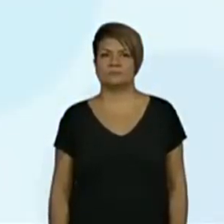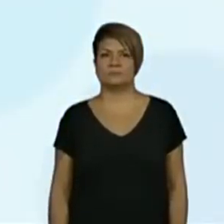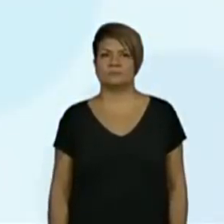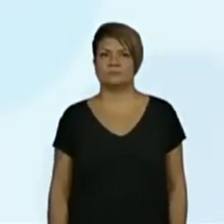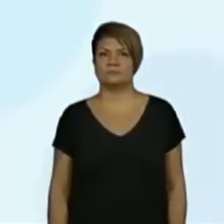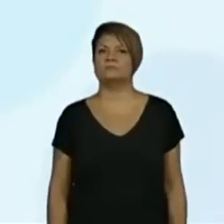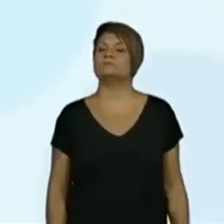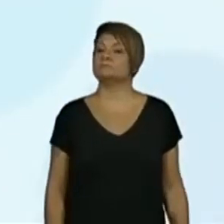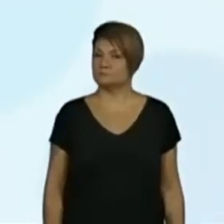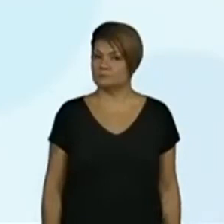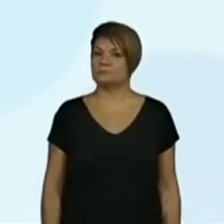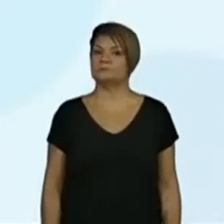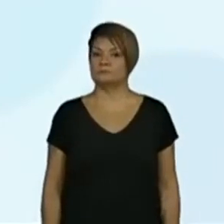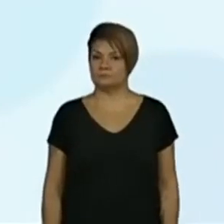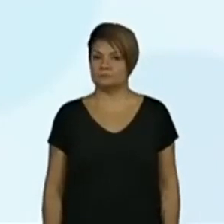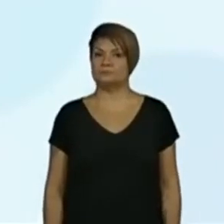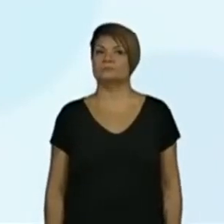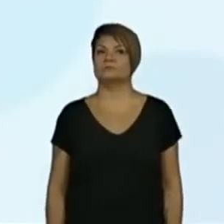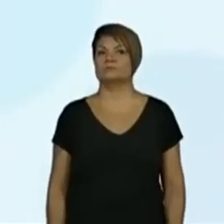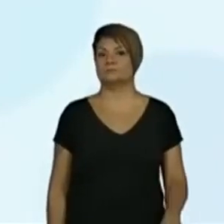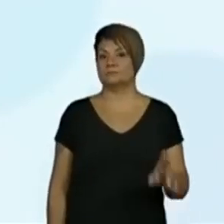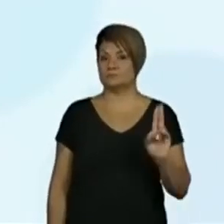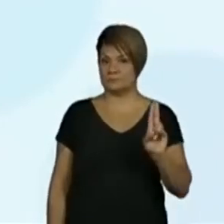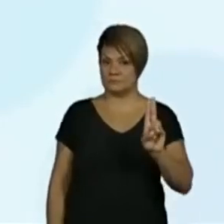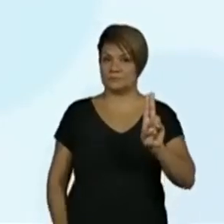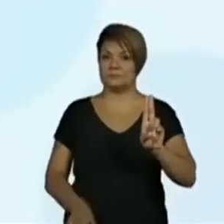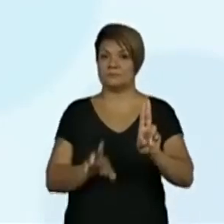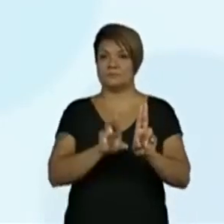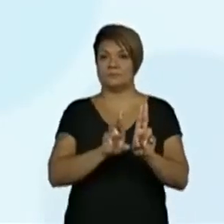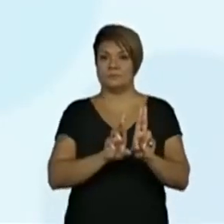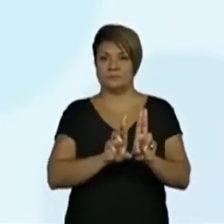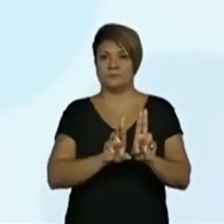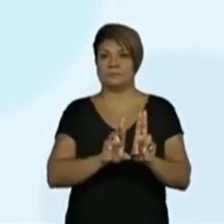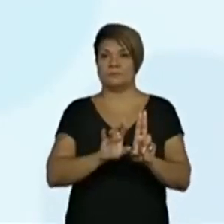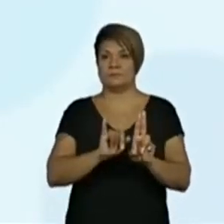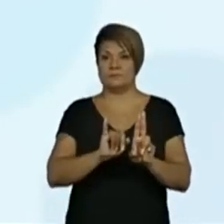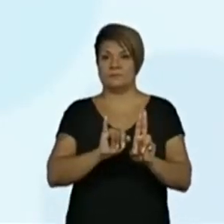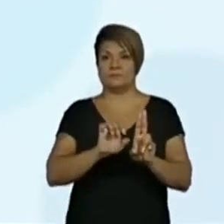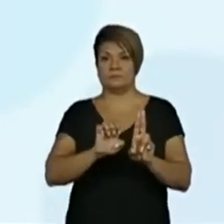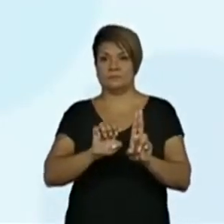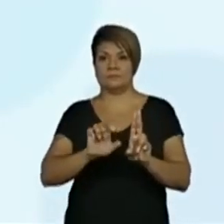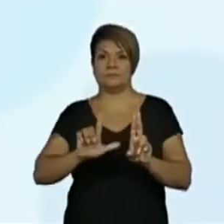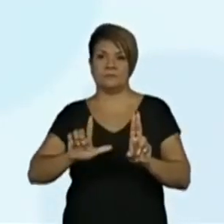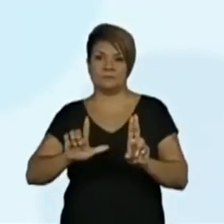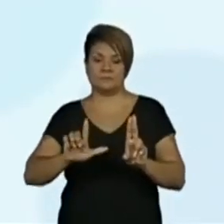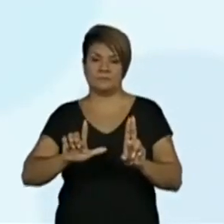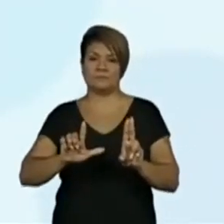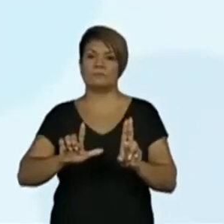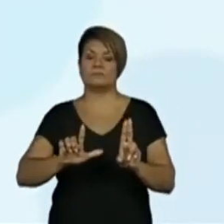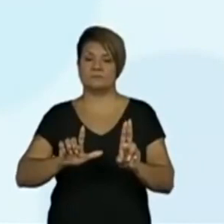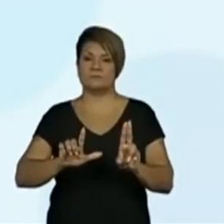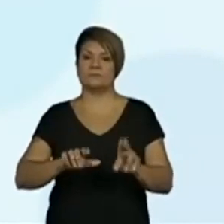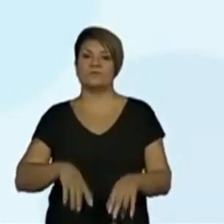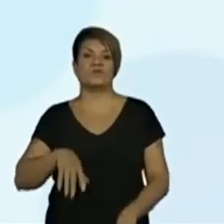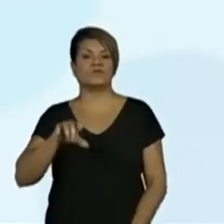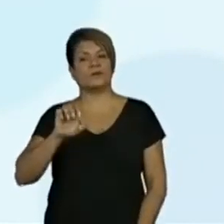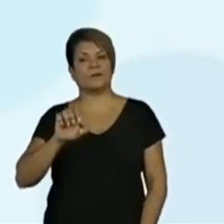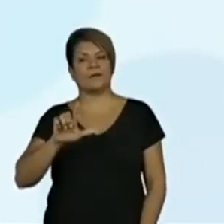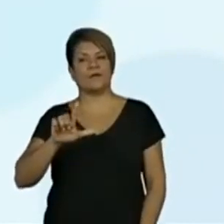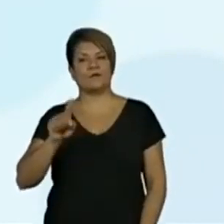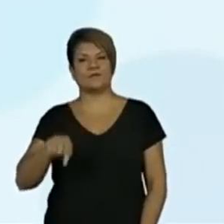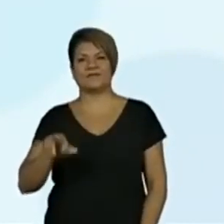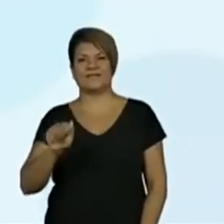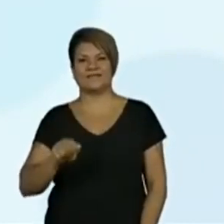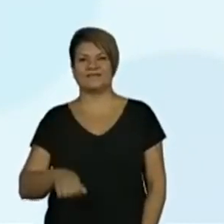Coloquei a letra E. Uriel. Está faltando esse finalzinho, né? O L. Que junta com E e dá esse L. Sim. Que